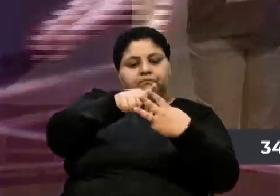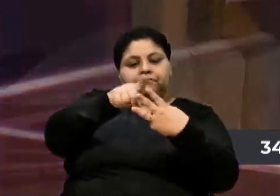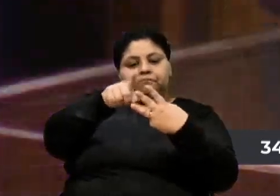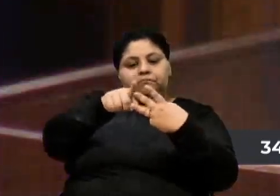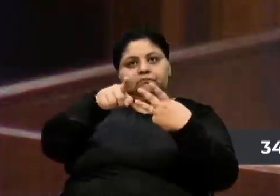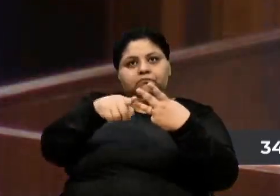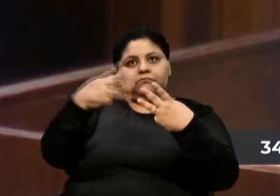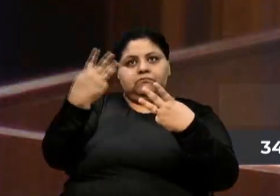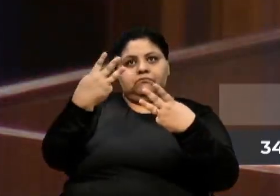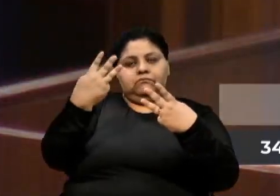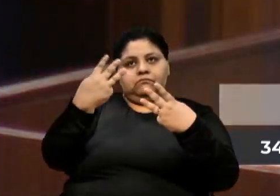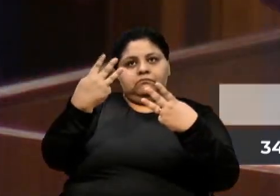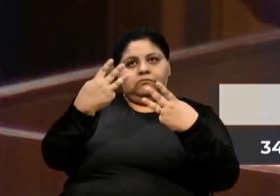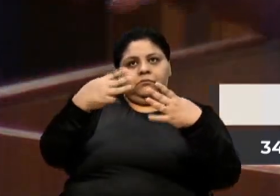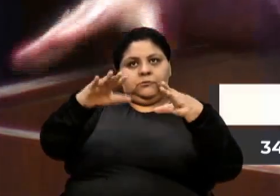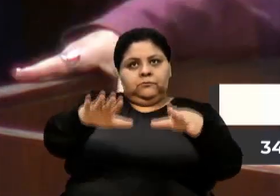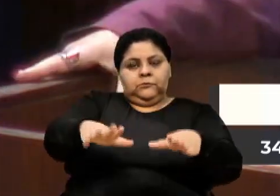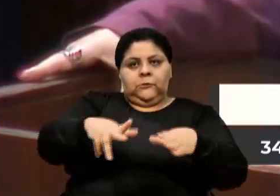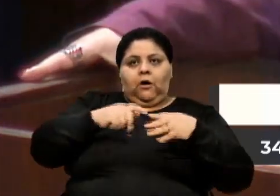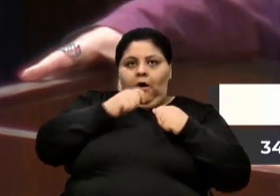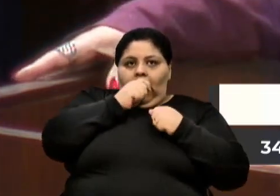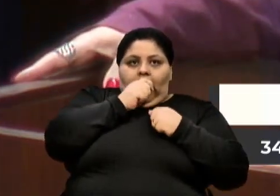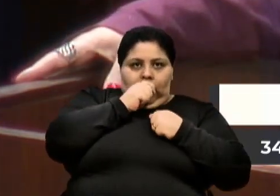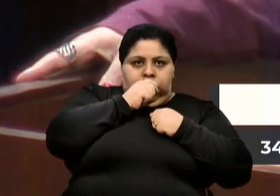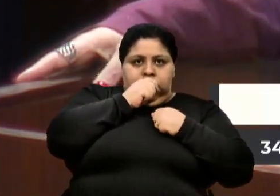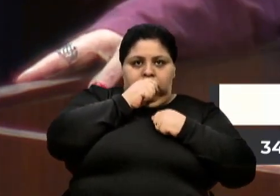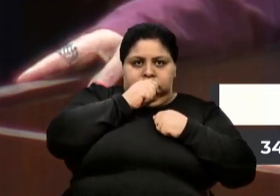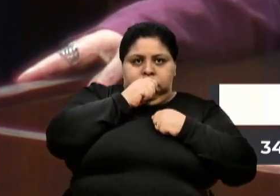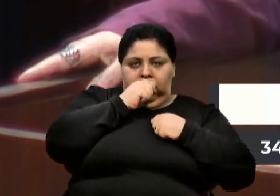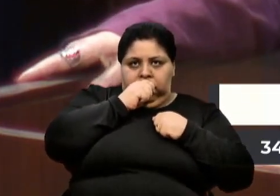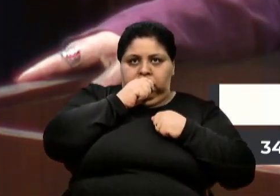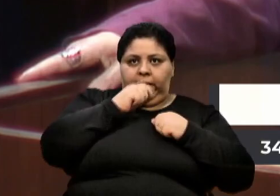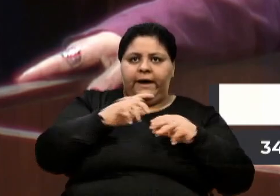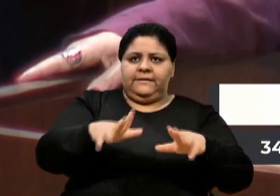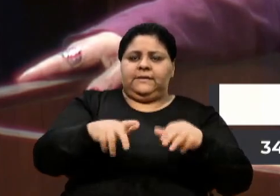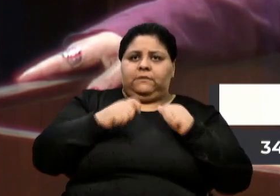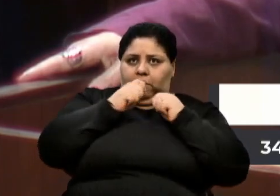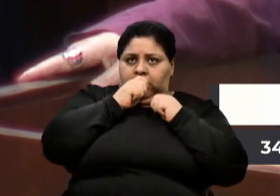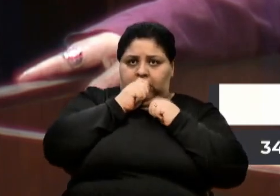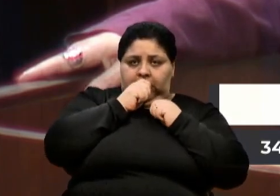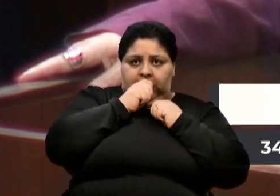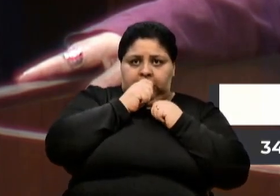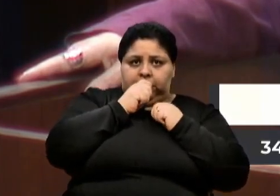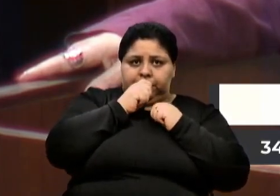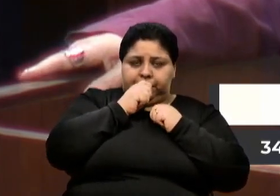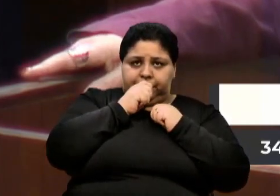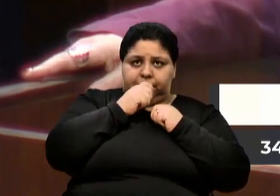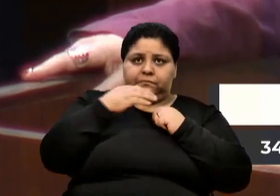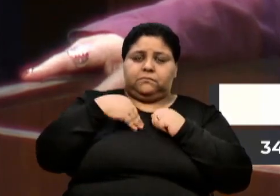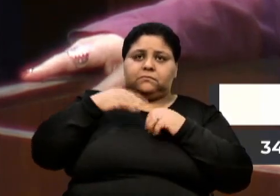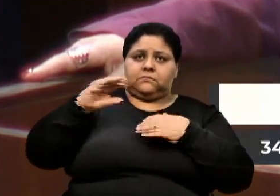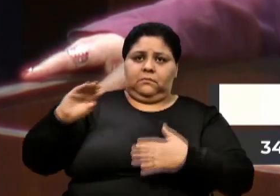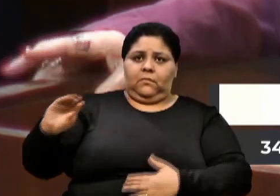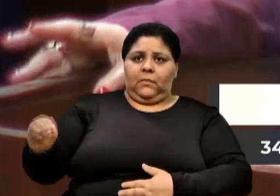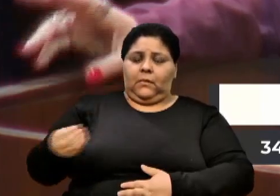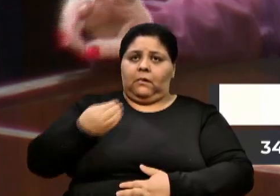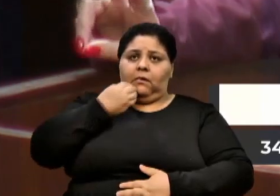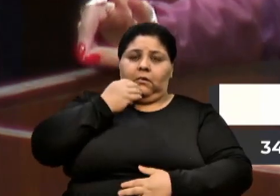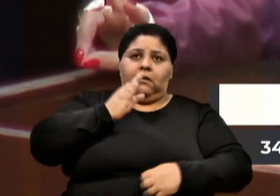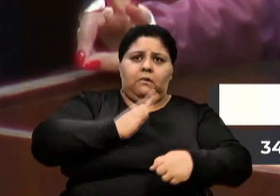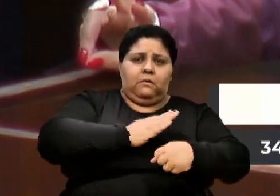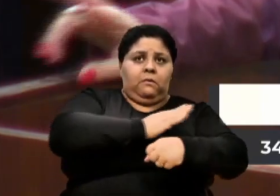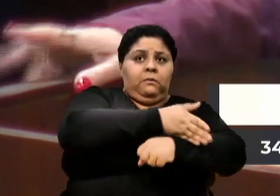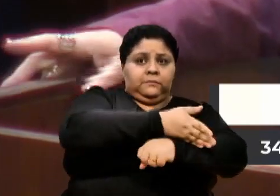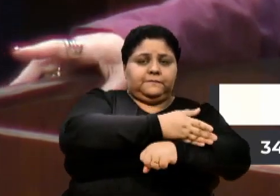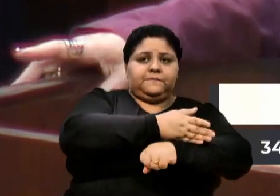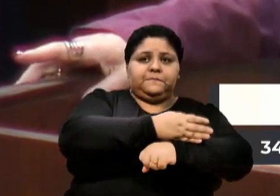Abaixo da ministra tem três secretárias nacionais e eu tive a oportunidade de participar em